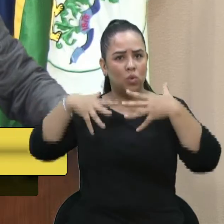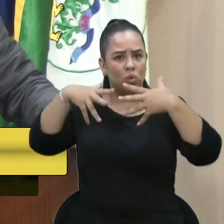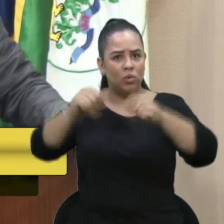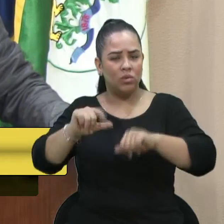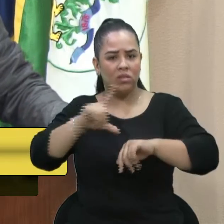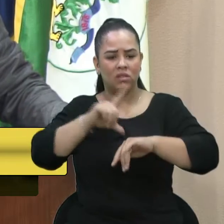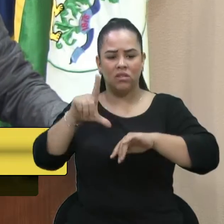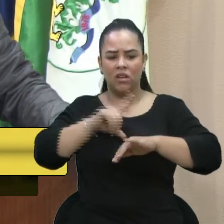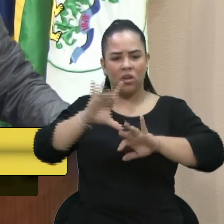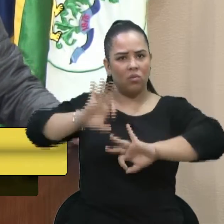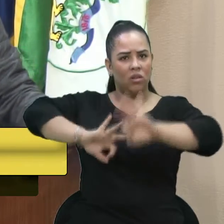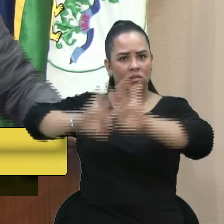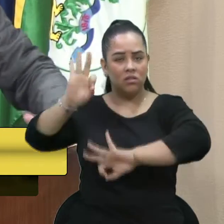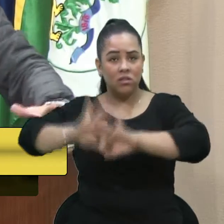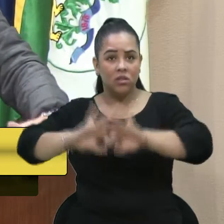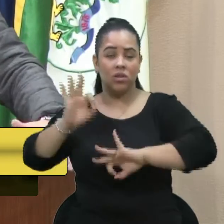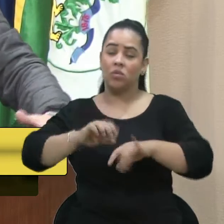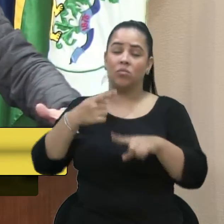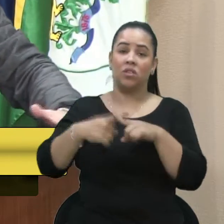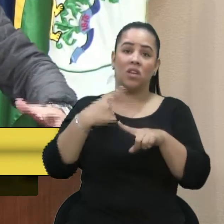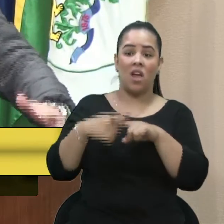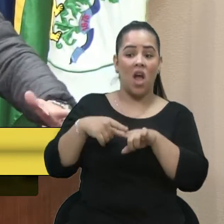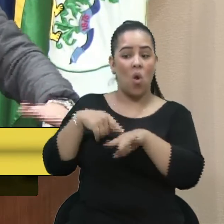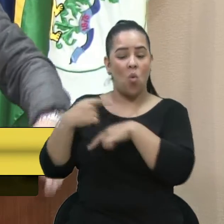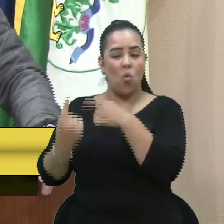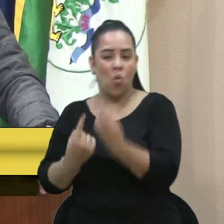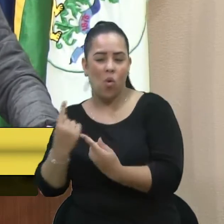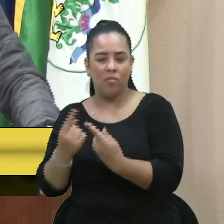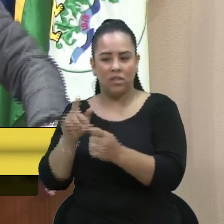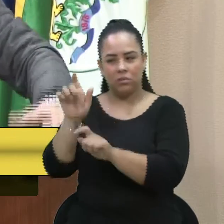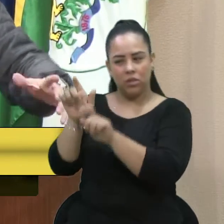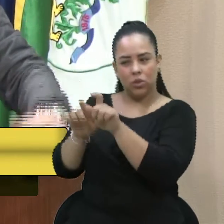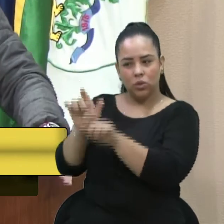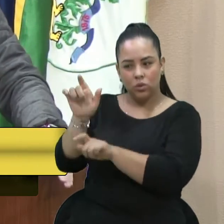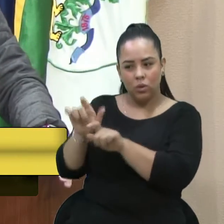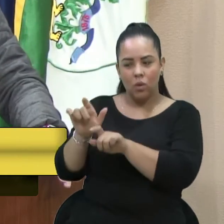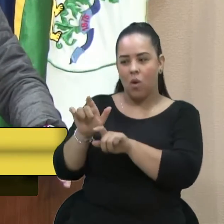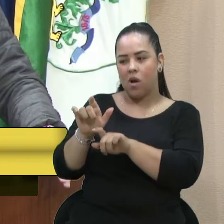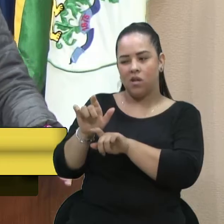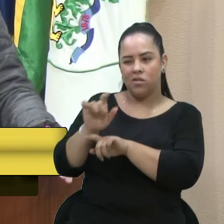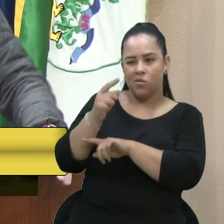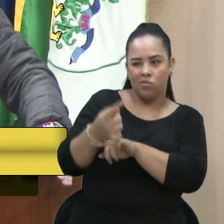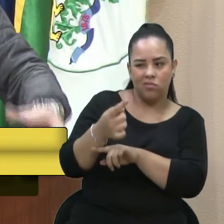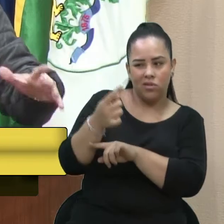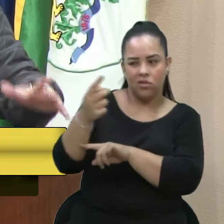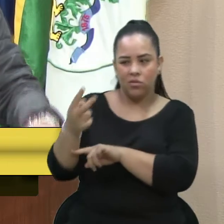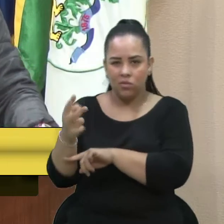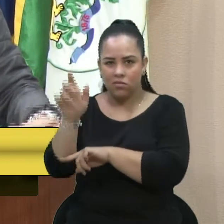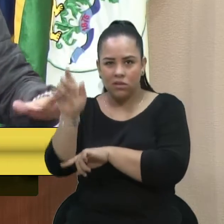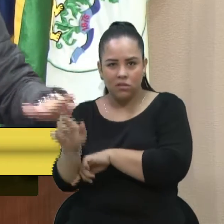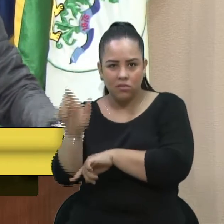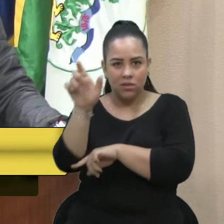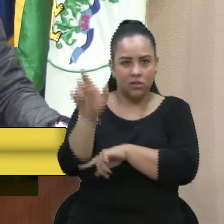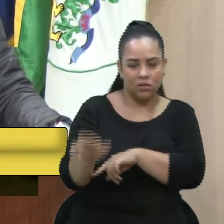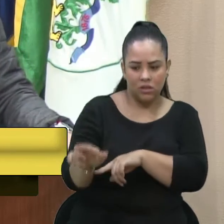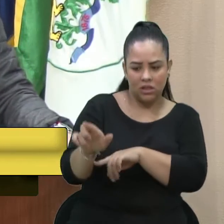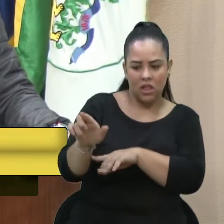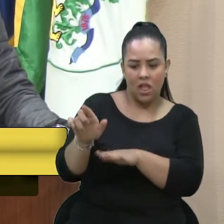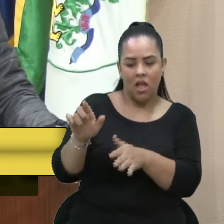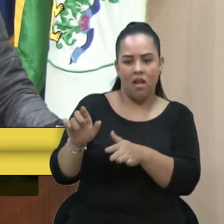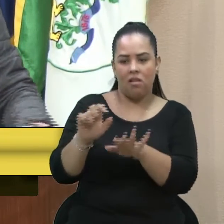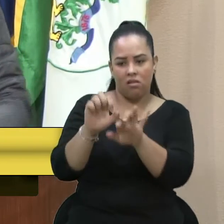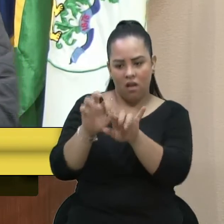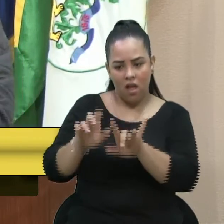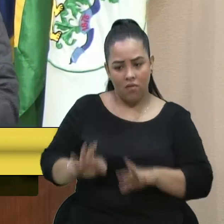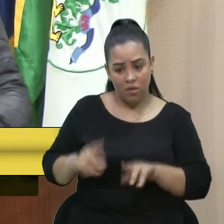toda a estrutura. São uma ou outra pessoa que escreve, porque a gente sabe que tem jornalistas vários, tanto